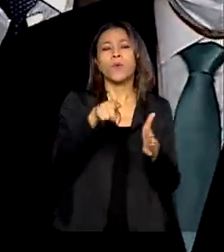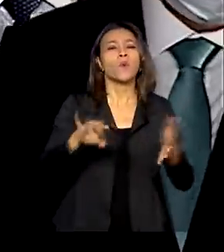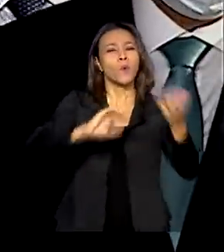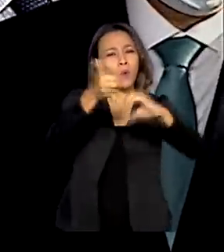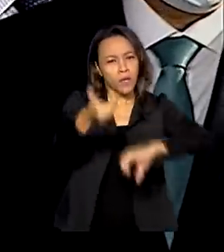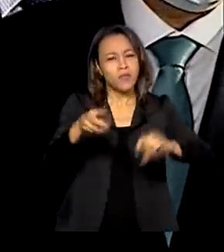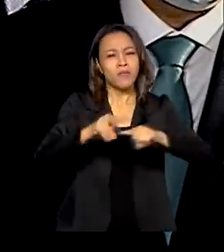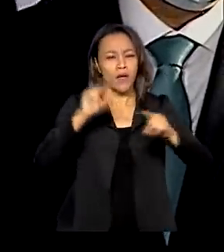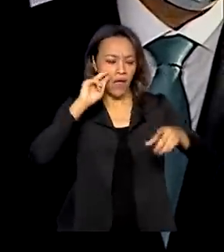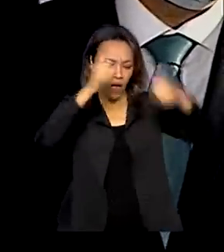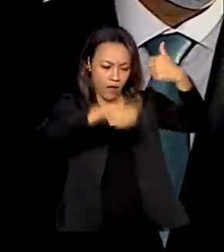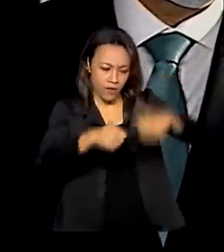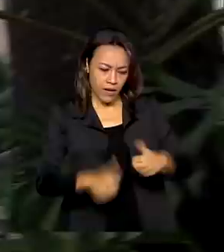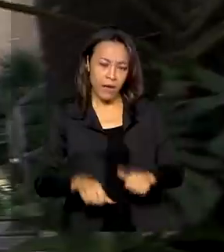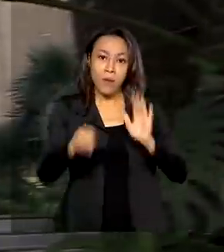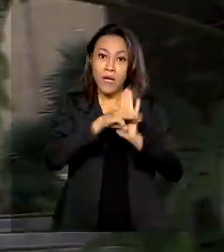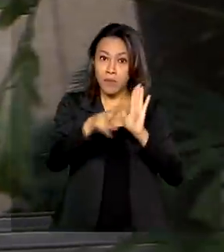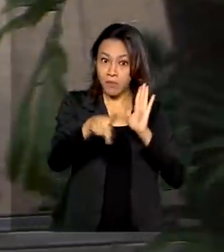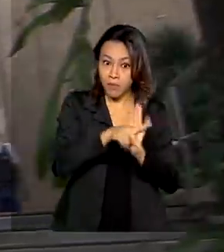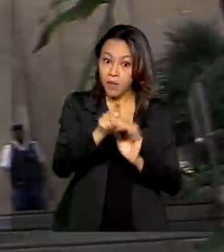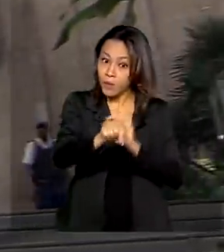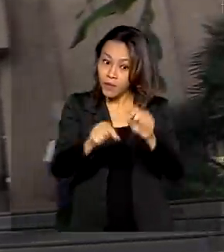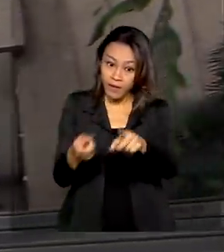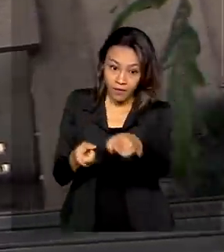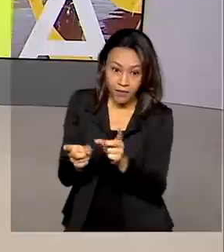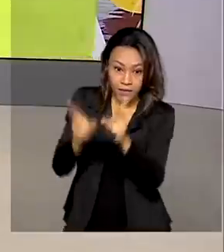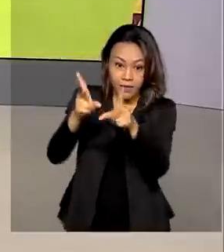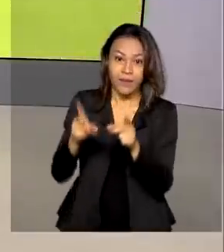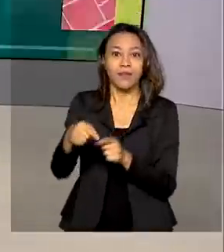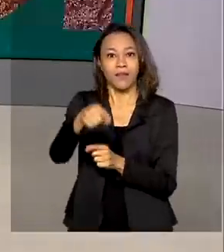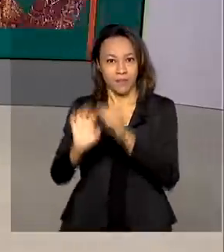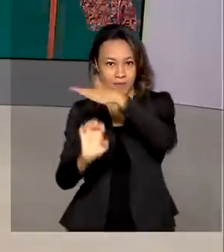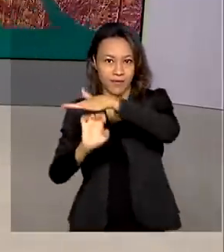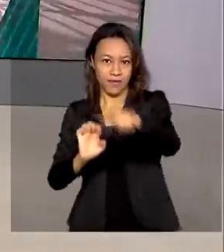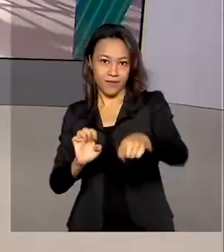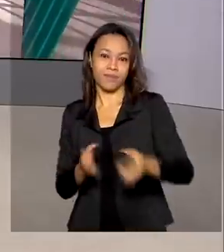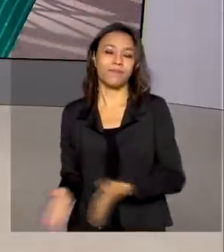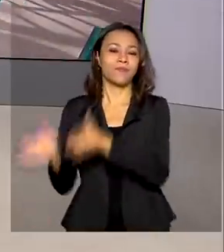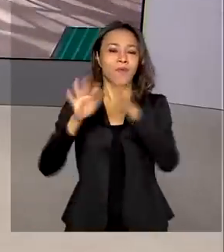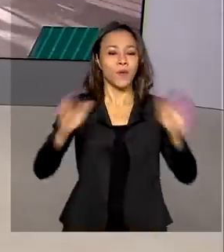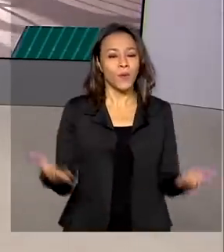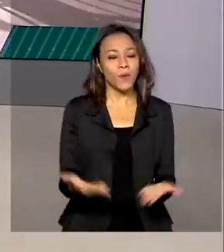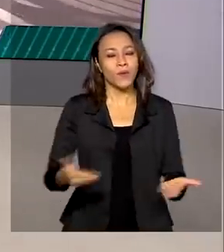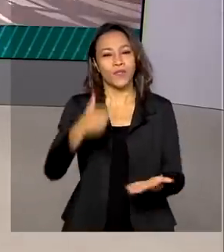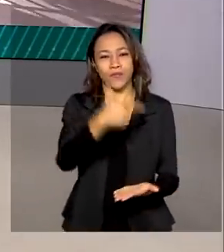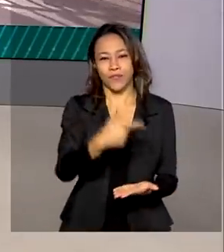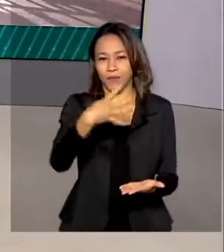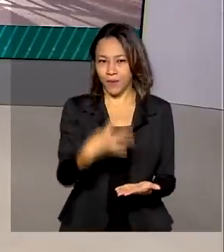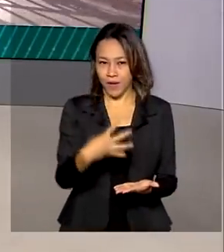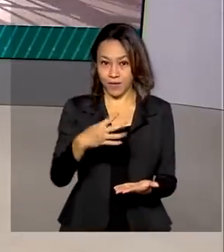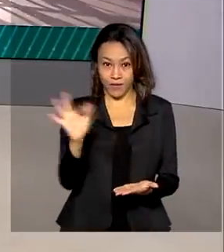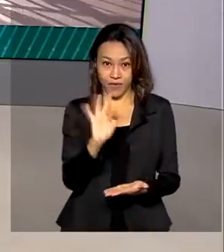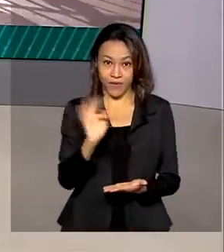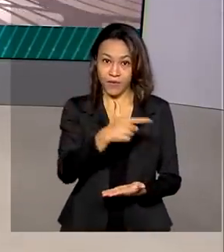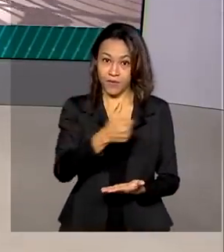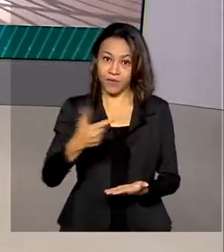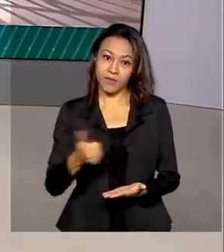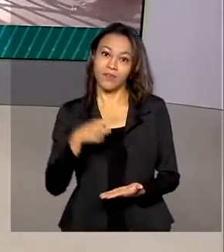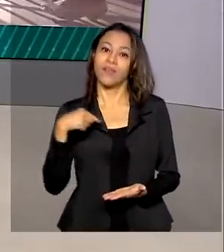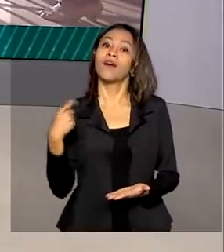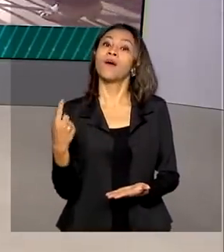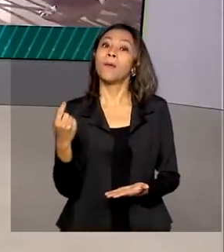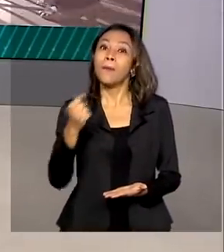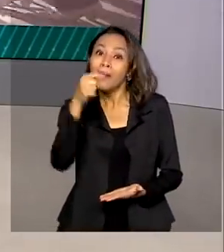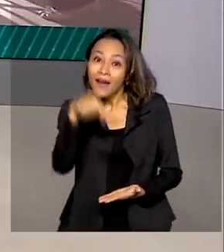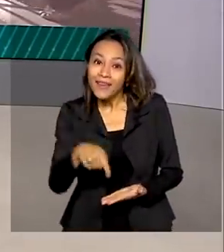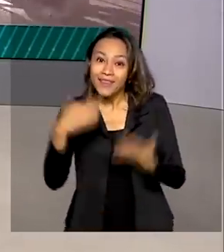que trata da capitalização da Eletrobras. 24 de fevereiro de 2021, o Brasil em dia desta